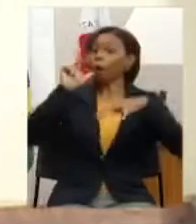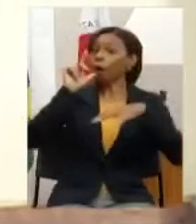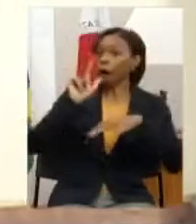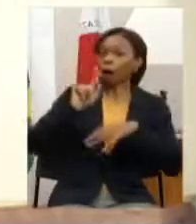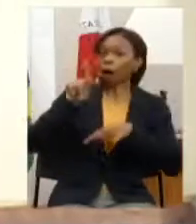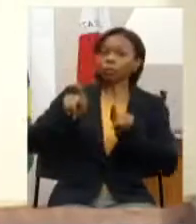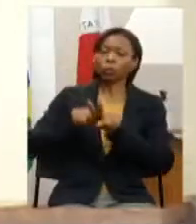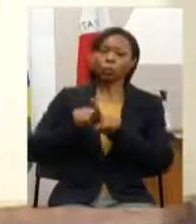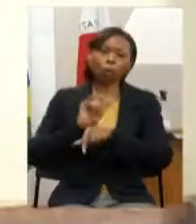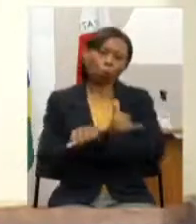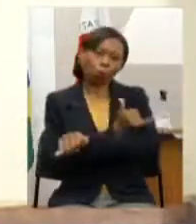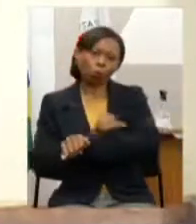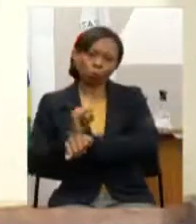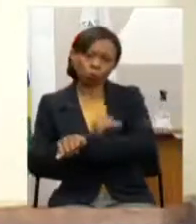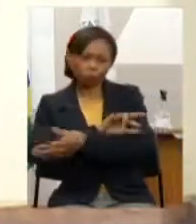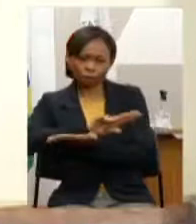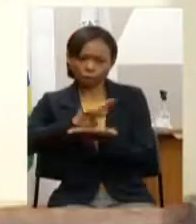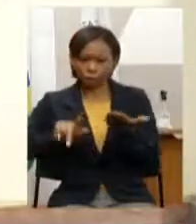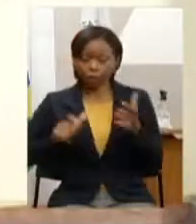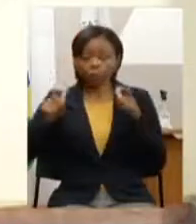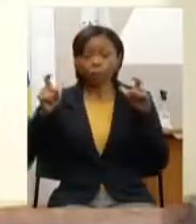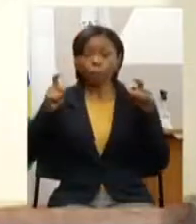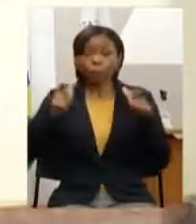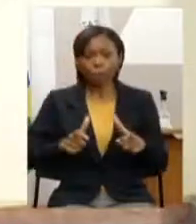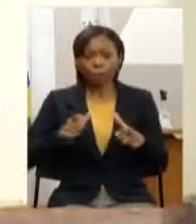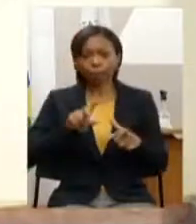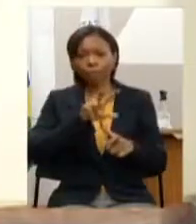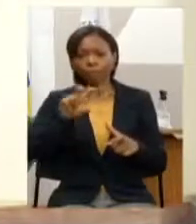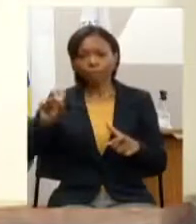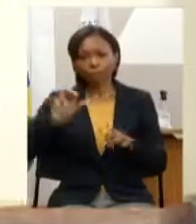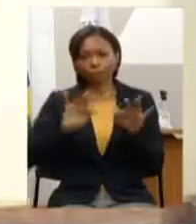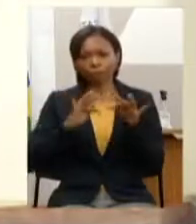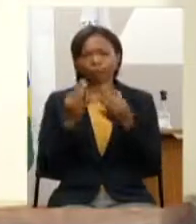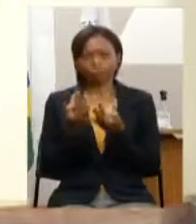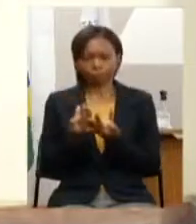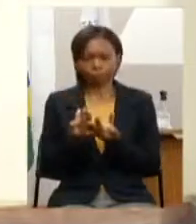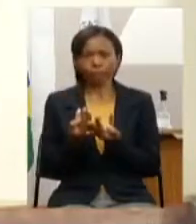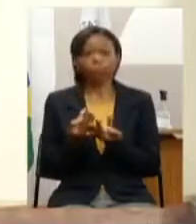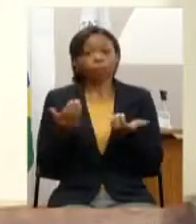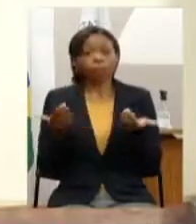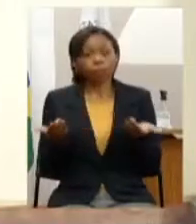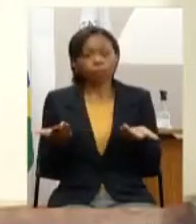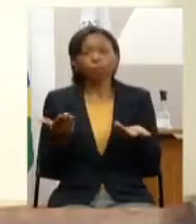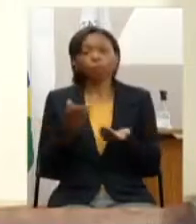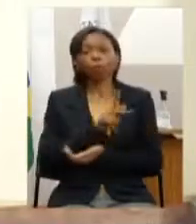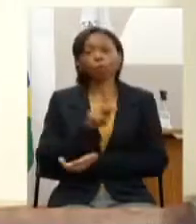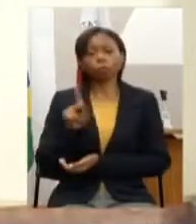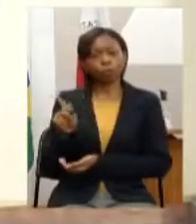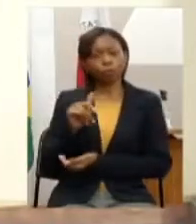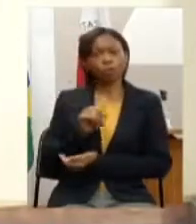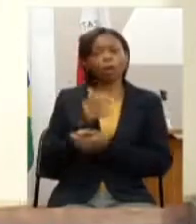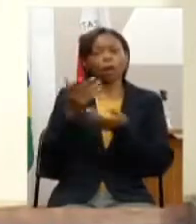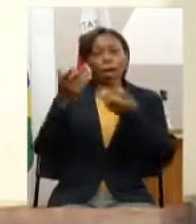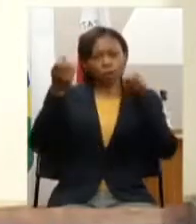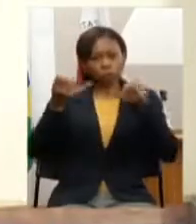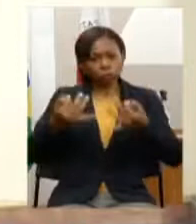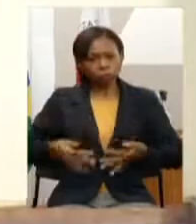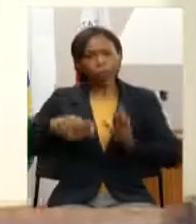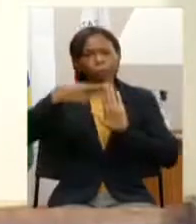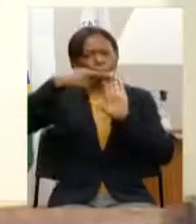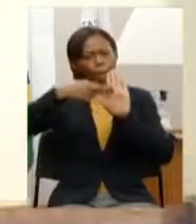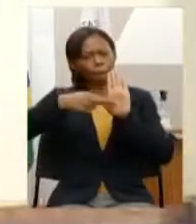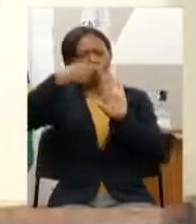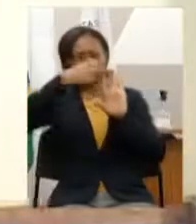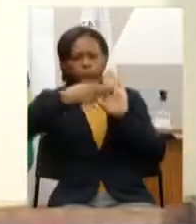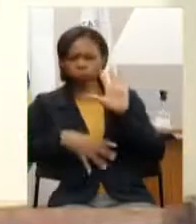alternativas então a meta física é para 500 famílias então presidente esse aqui é o relatório do nosso grupo